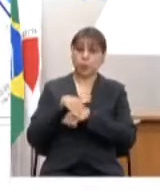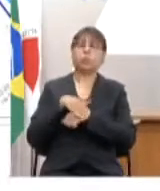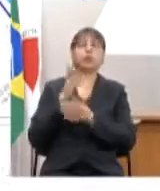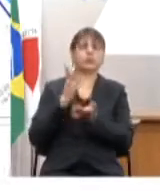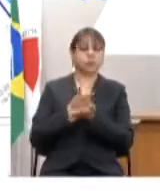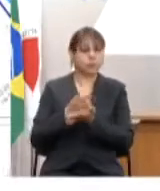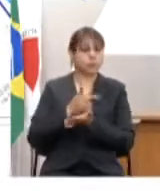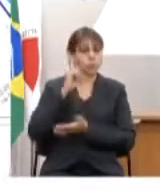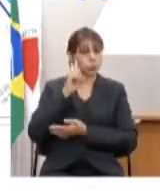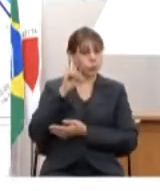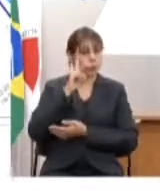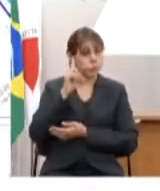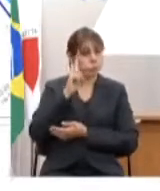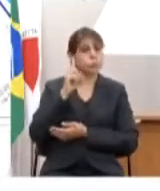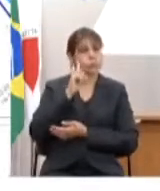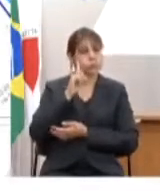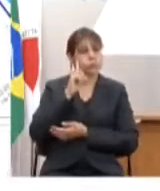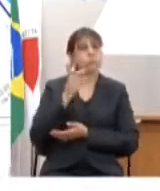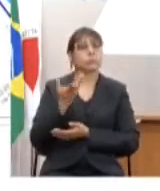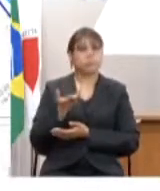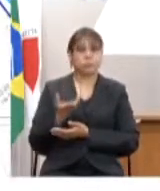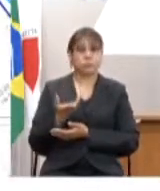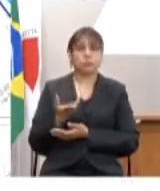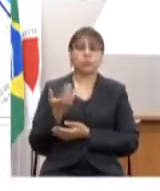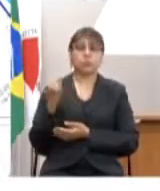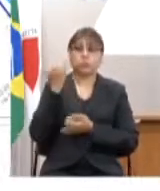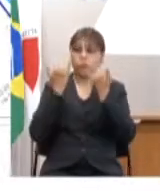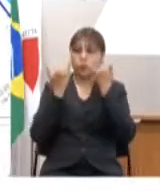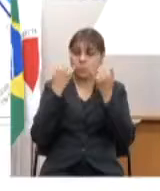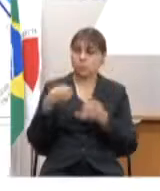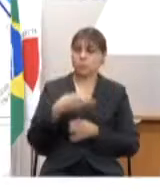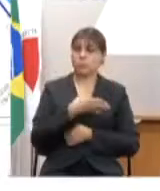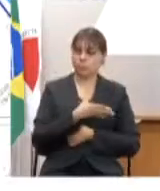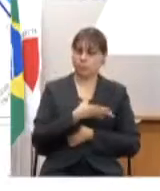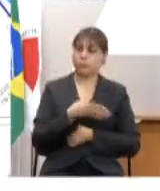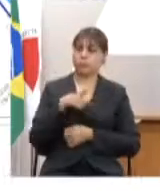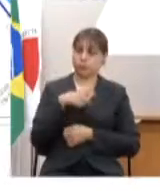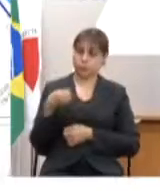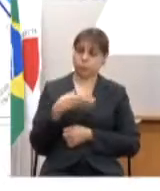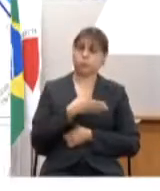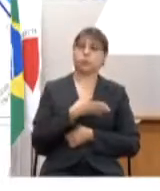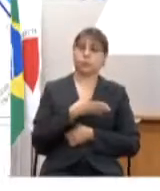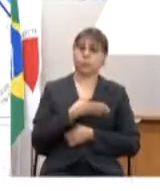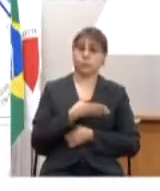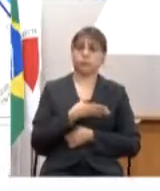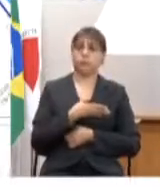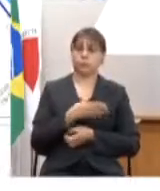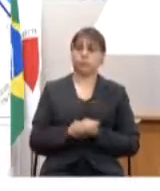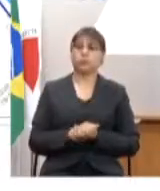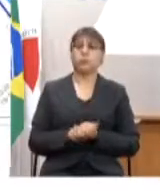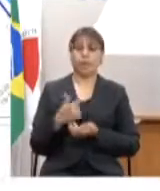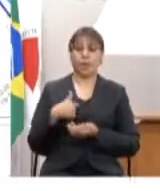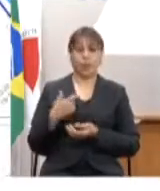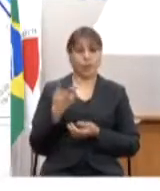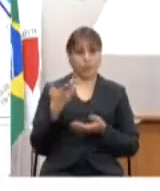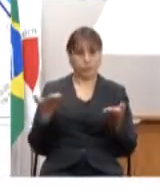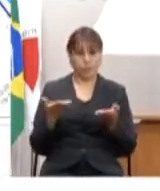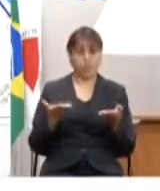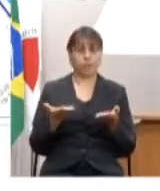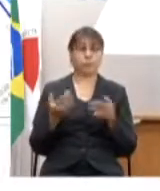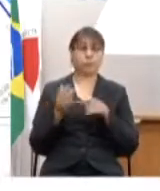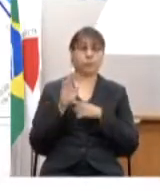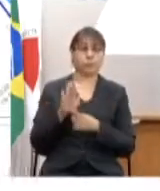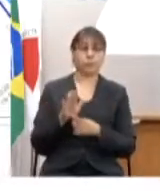momento que vira o dia ou seja nós temos a atualização e eu fiz questão de trazer aqui que